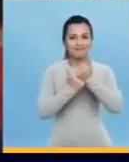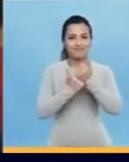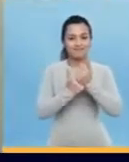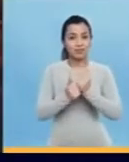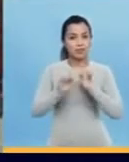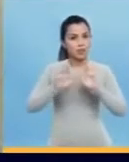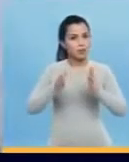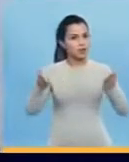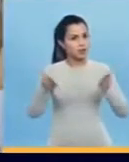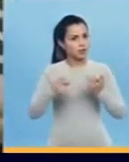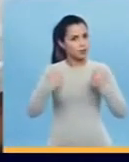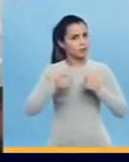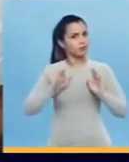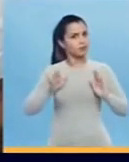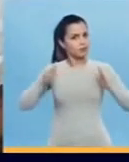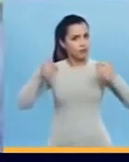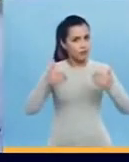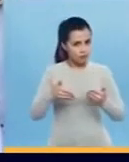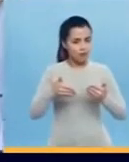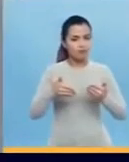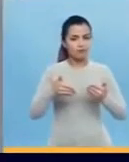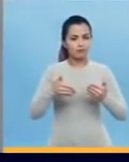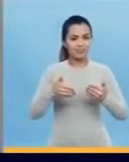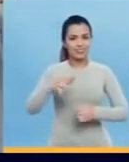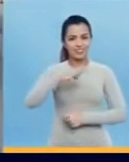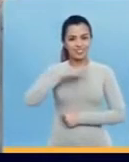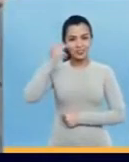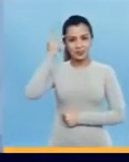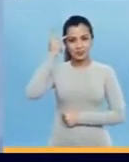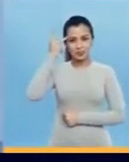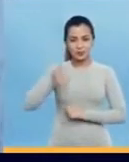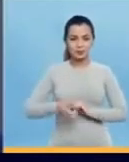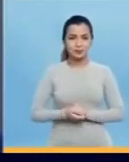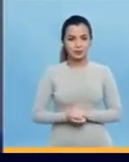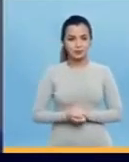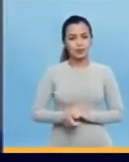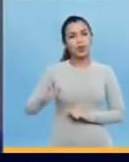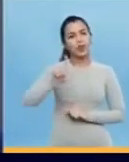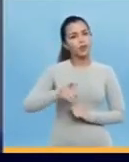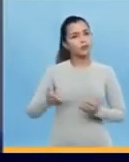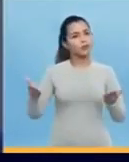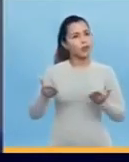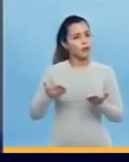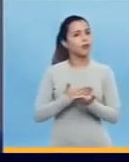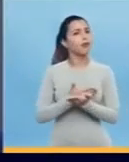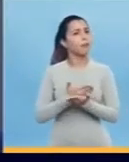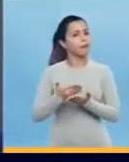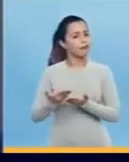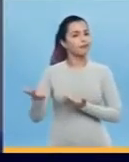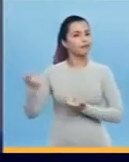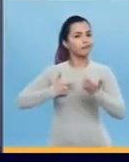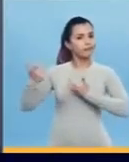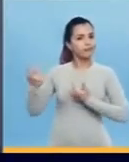agora Vamos continuar Mantendo os pés no chão Focar na cidade de São Paulo É claro que agora O jogo sujo